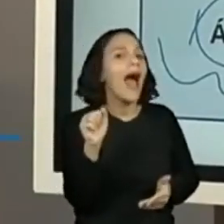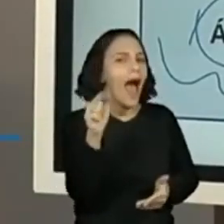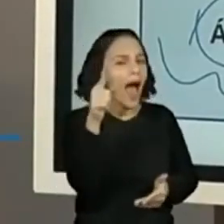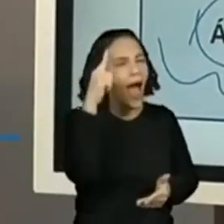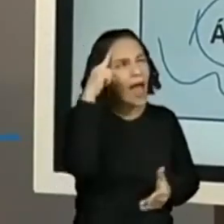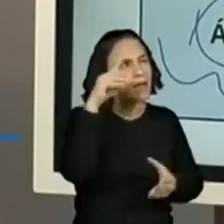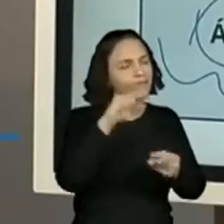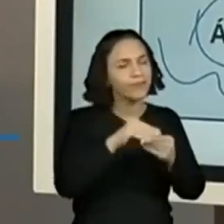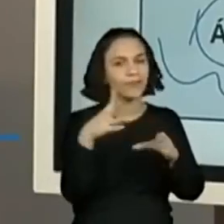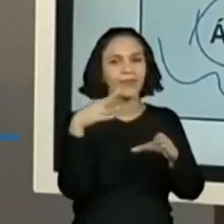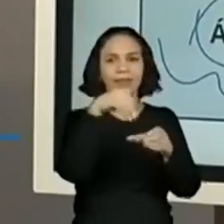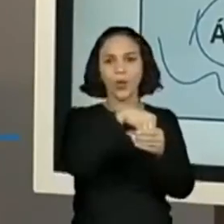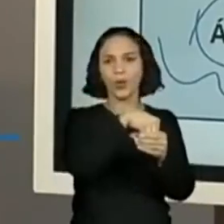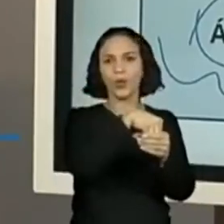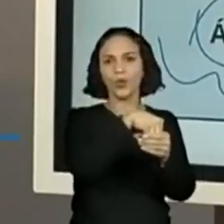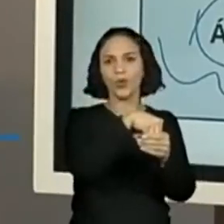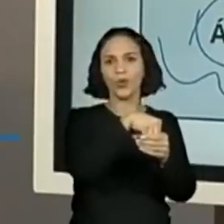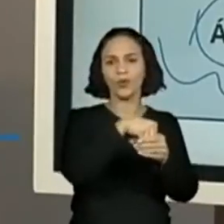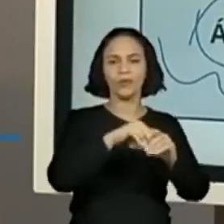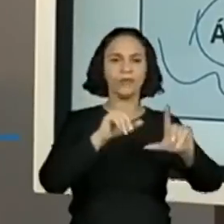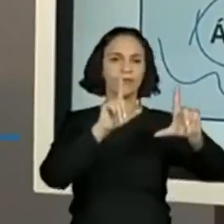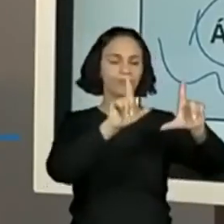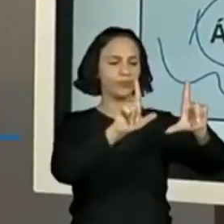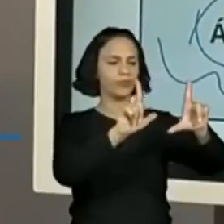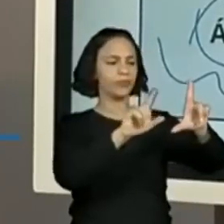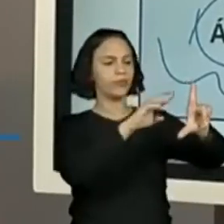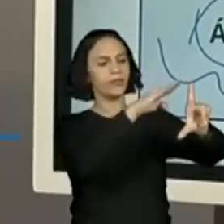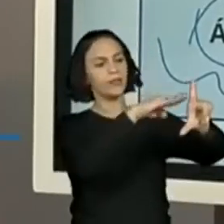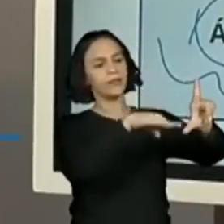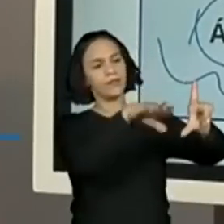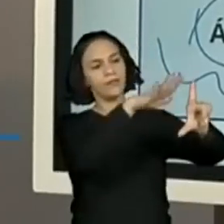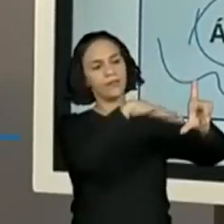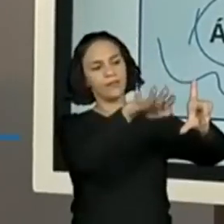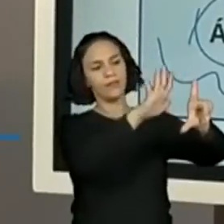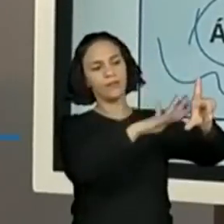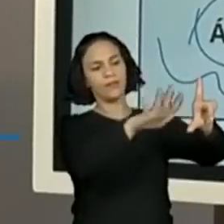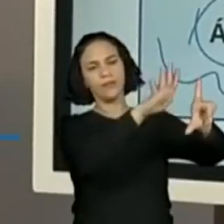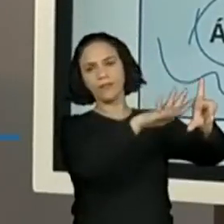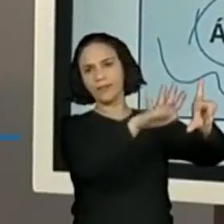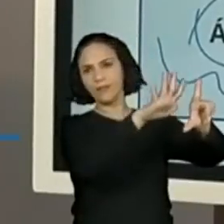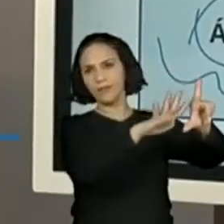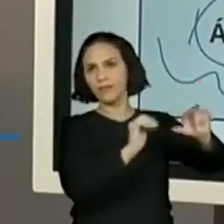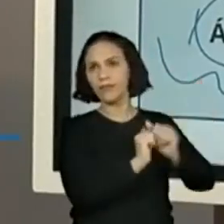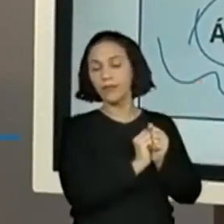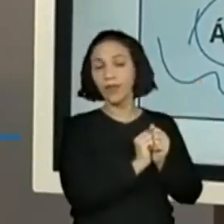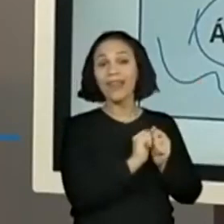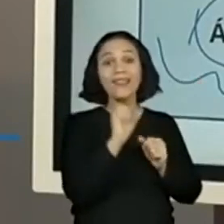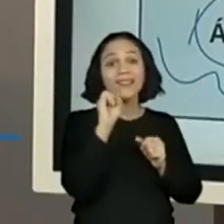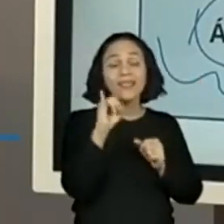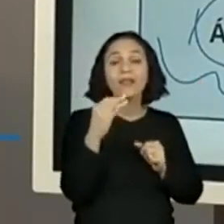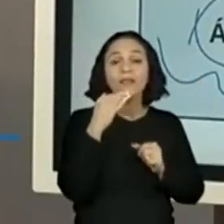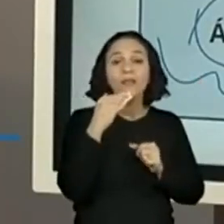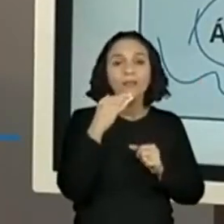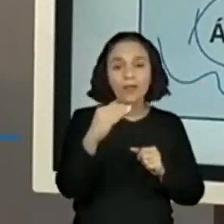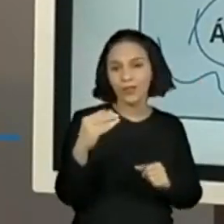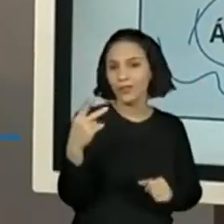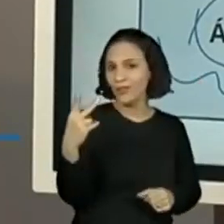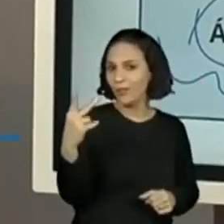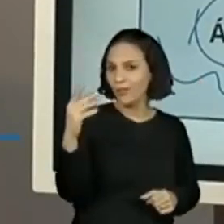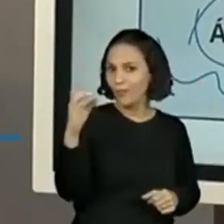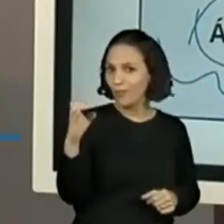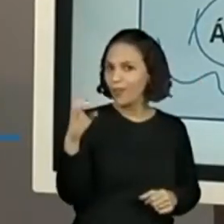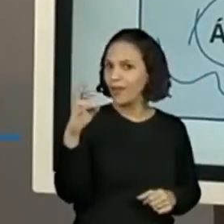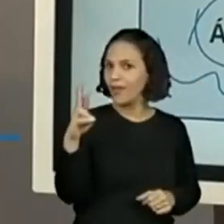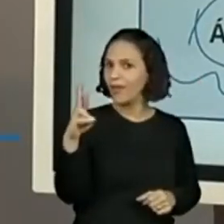a parte interna dessa figura plana. Se o solicitado for o perímetro, vai ser o contorno.